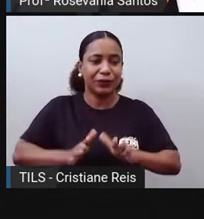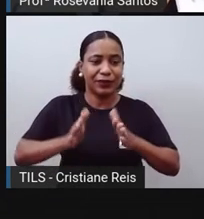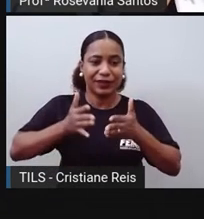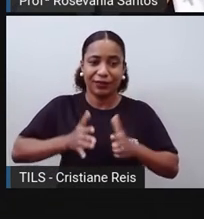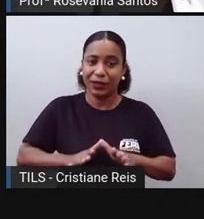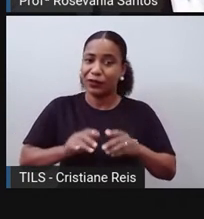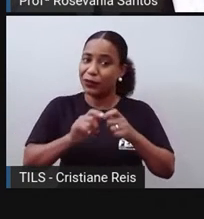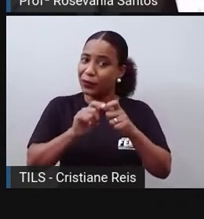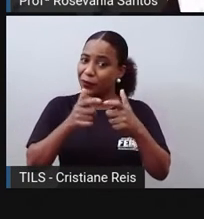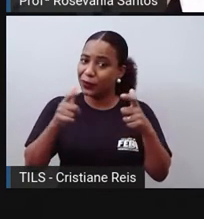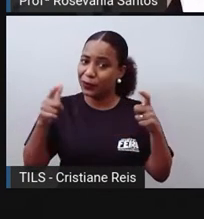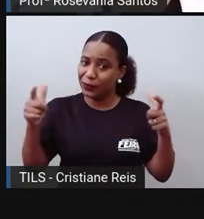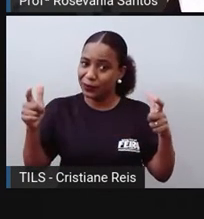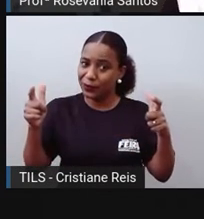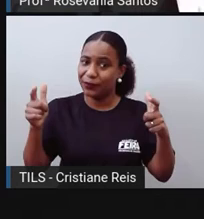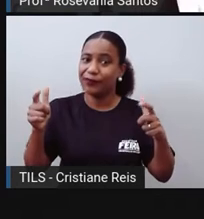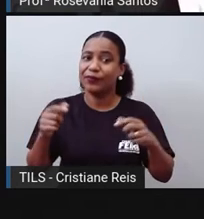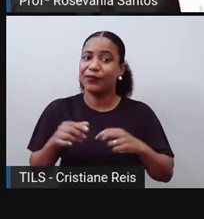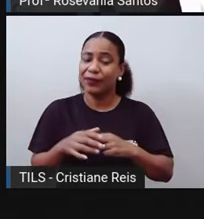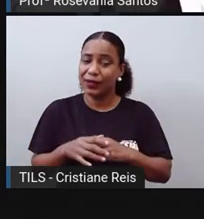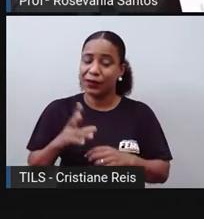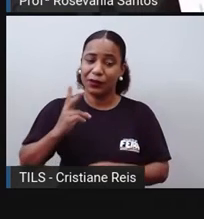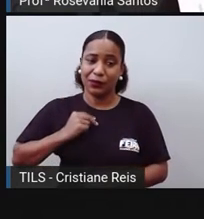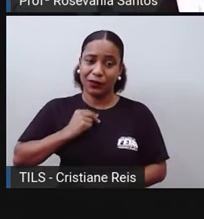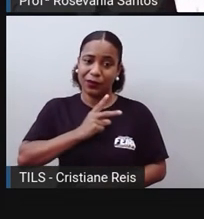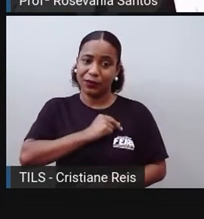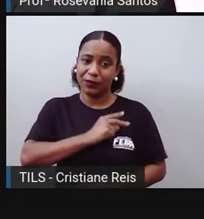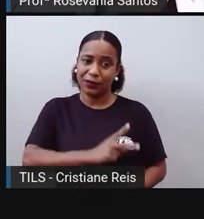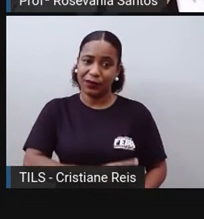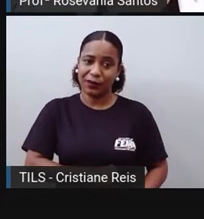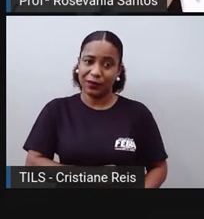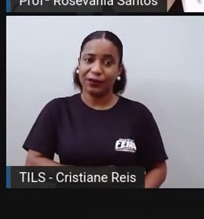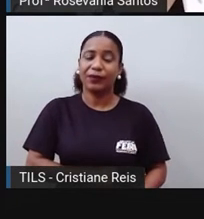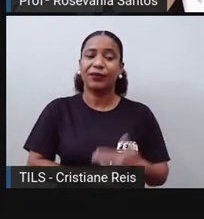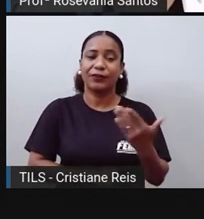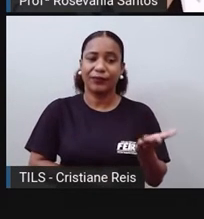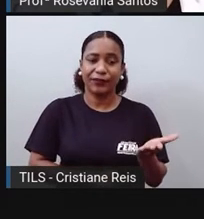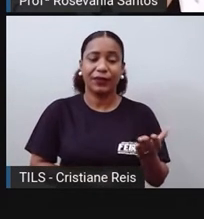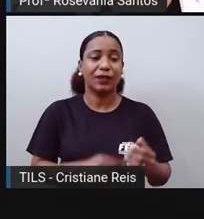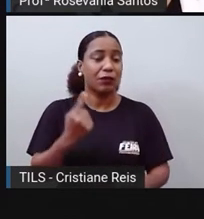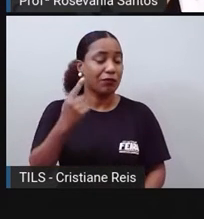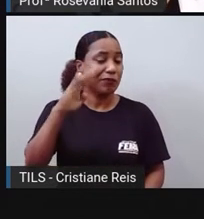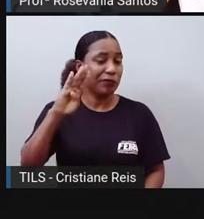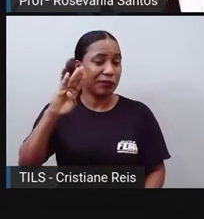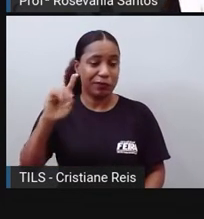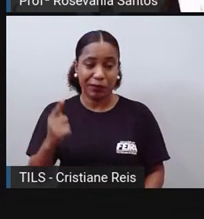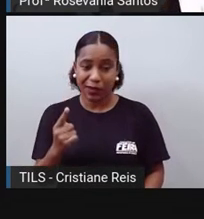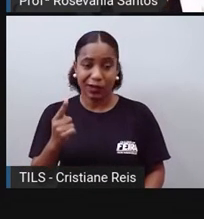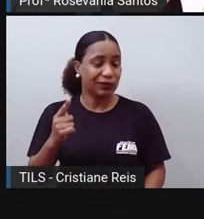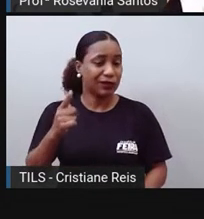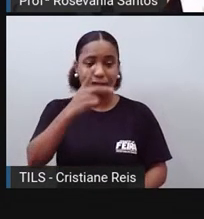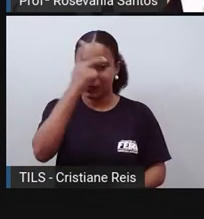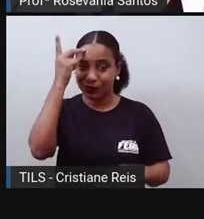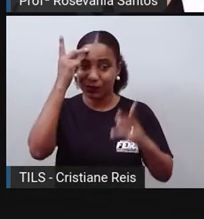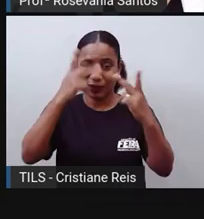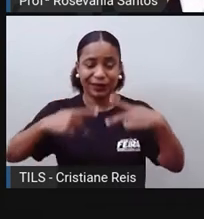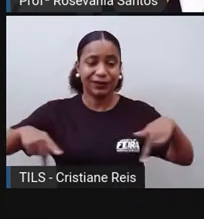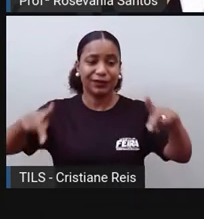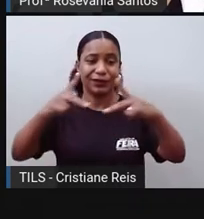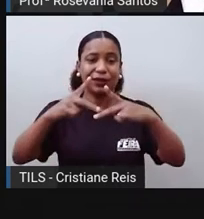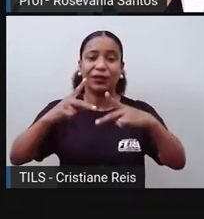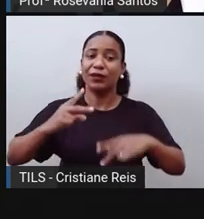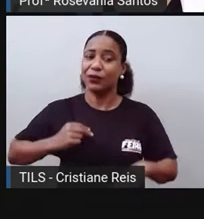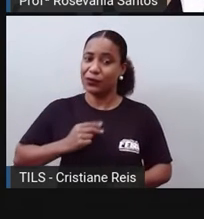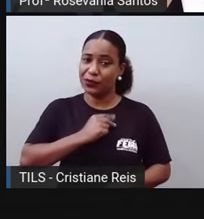gente? É claro, porque quando se fala da China, de mais de 1 bilhão e 400 milhões de habitantes, esses dados aqui representam